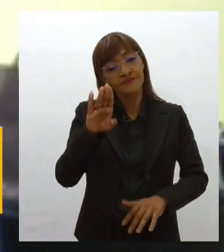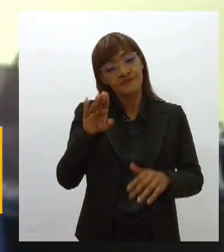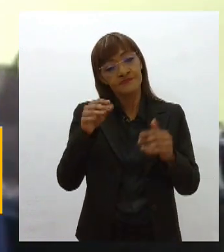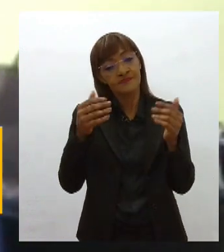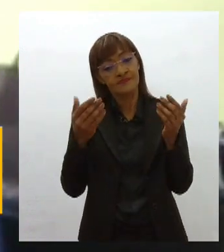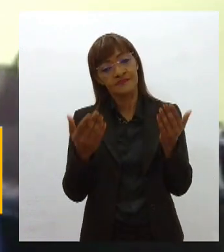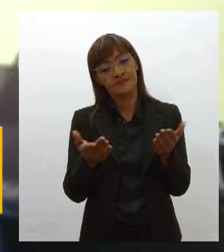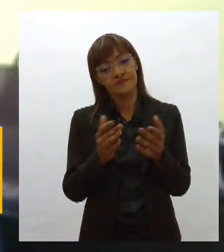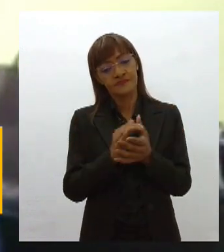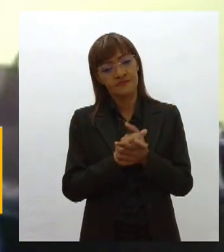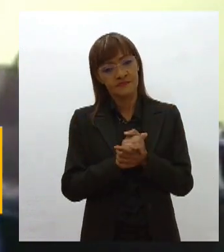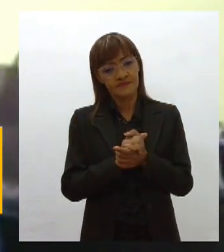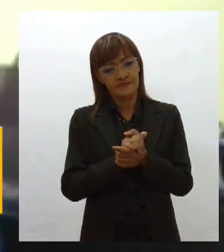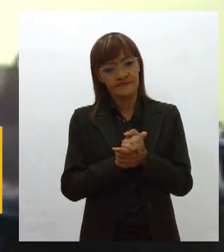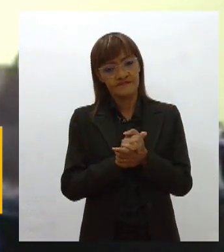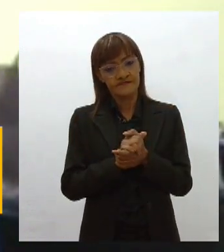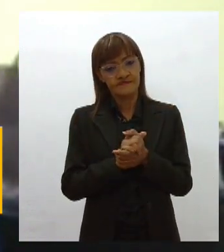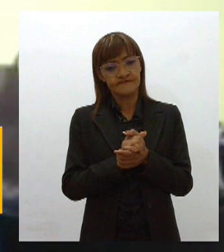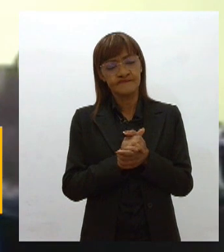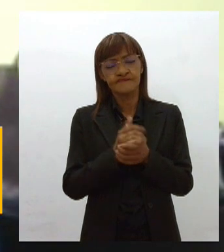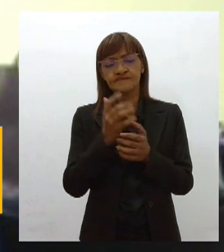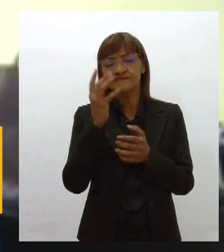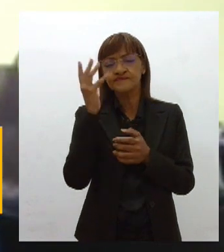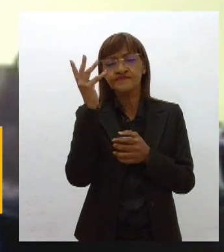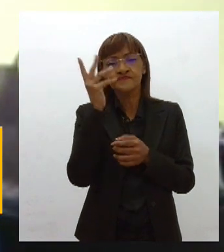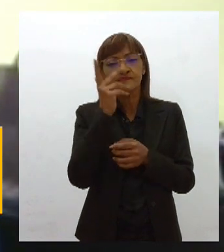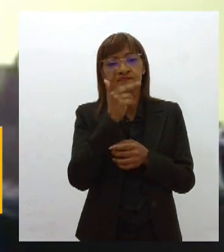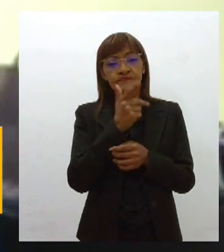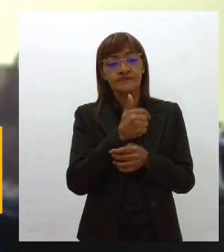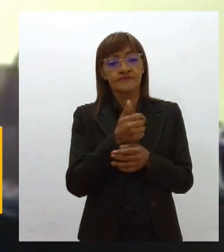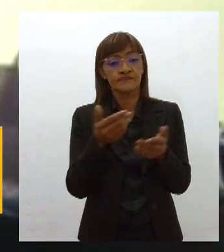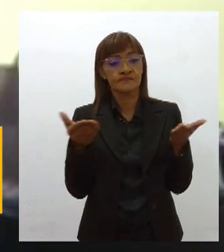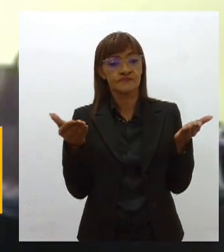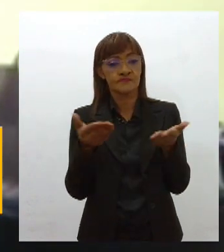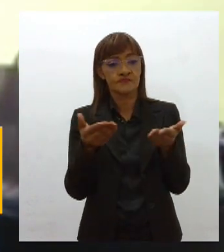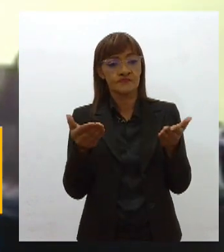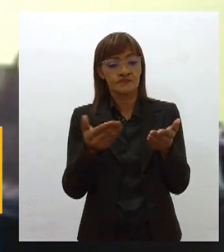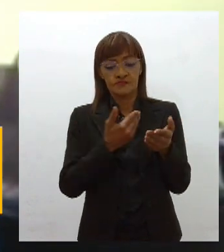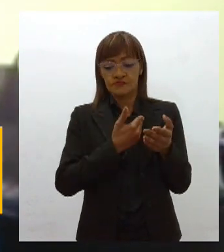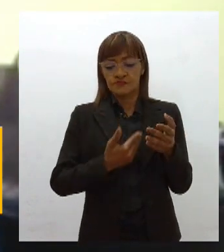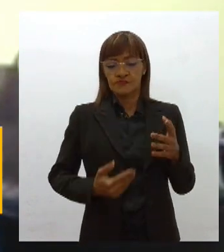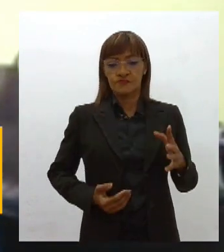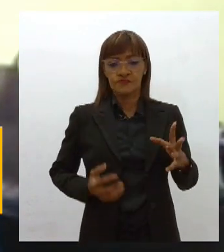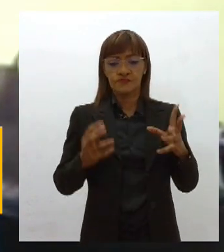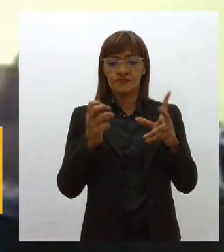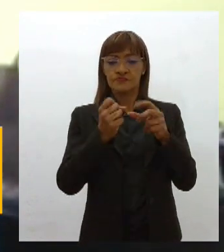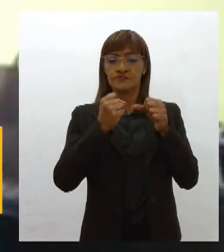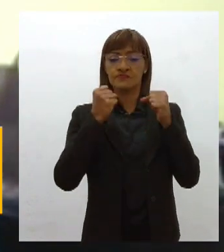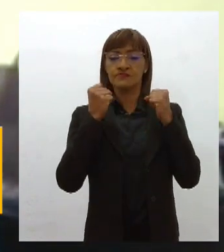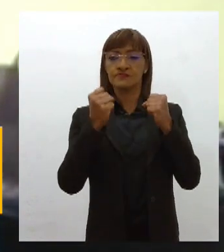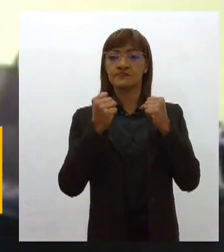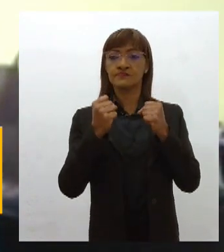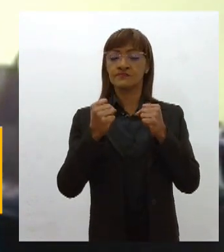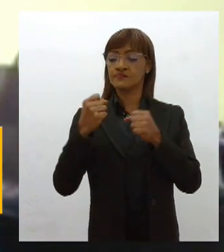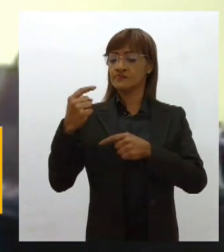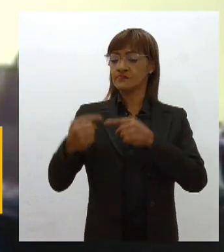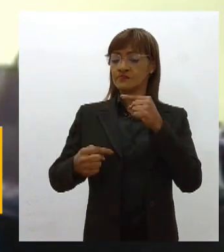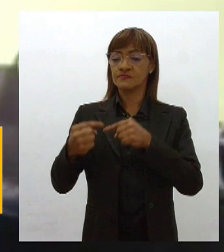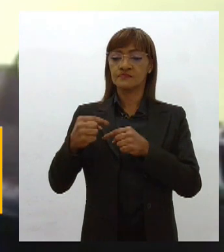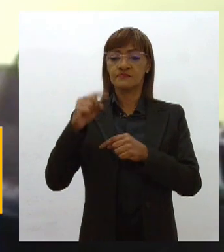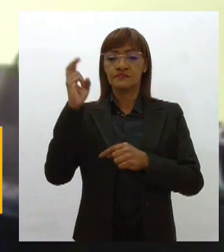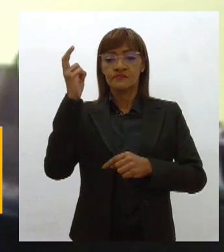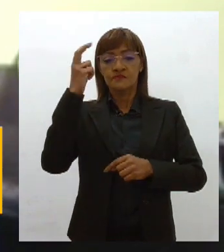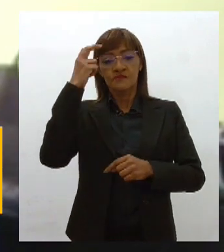é o que embeleza essa decisão agora do governo de fortalecer a política cultural e a nossa identidade cultural